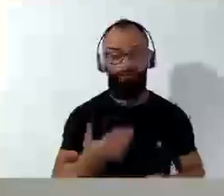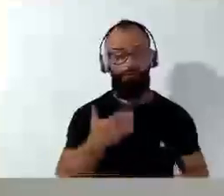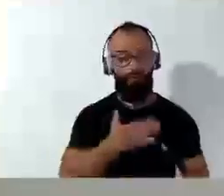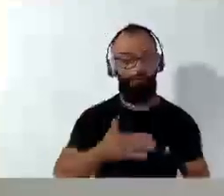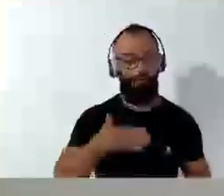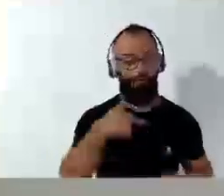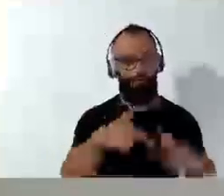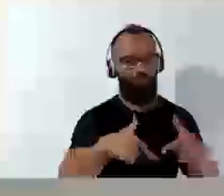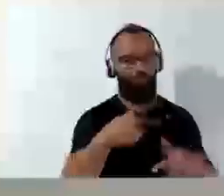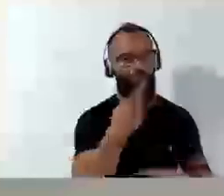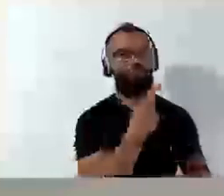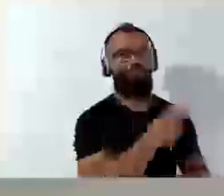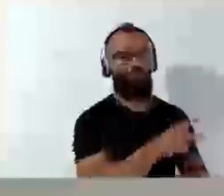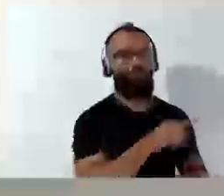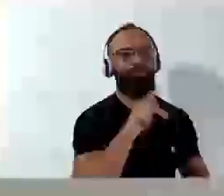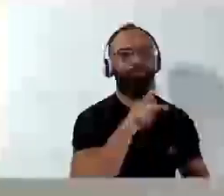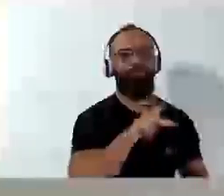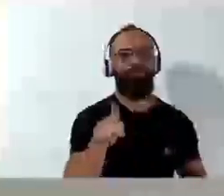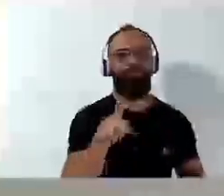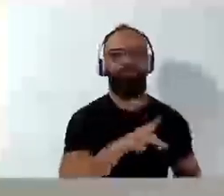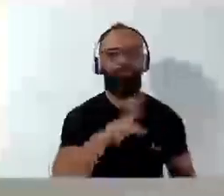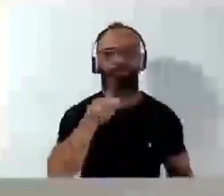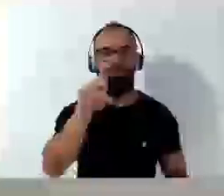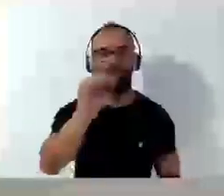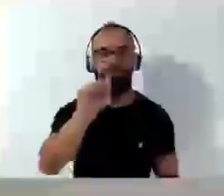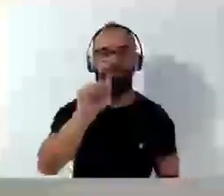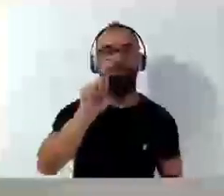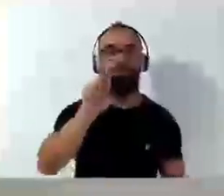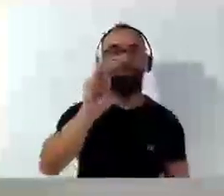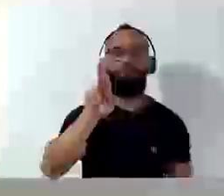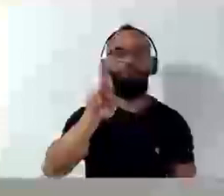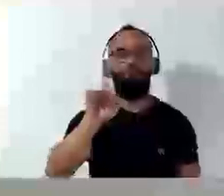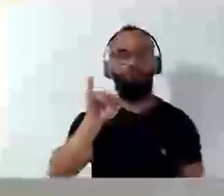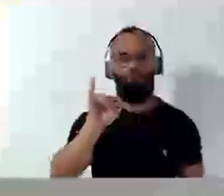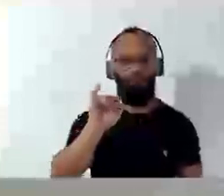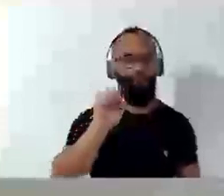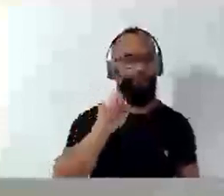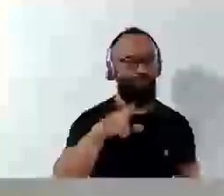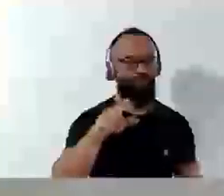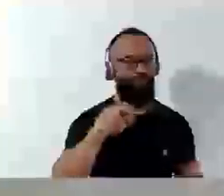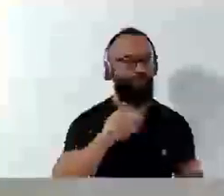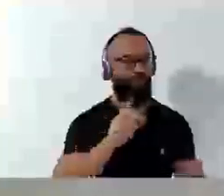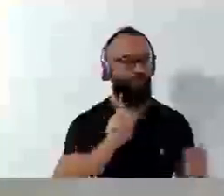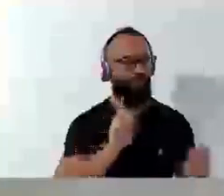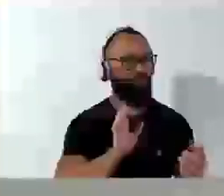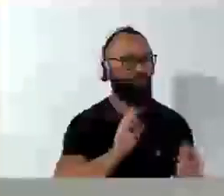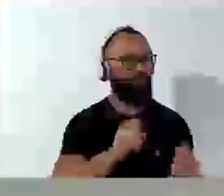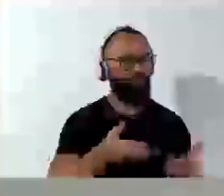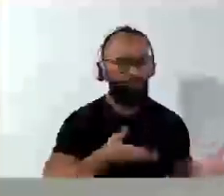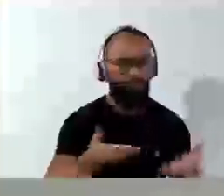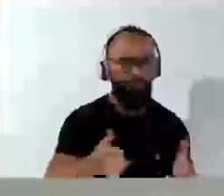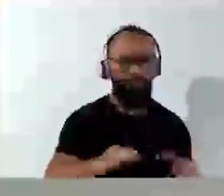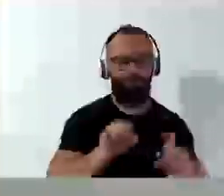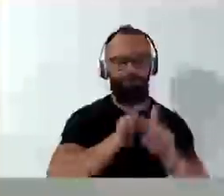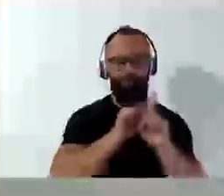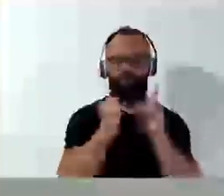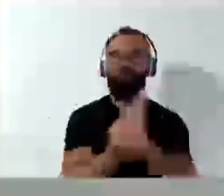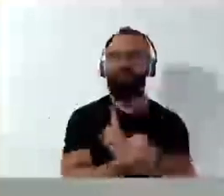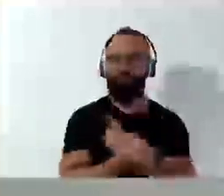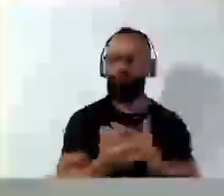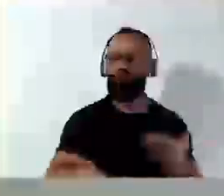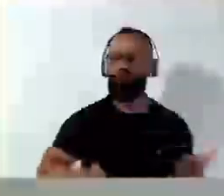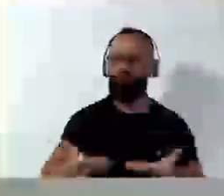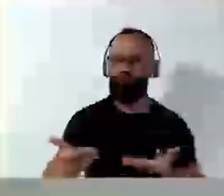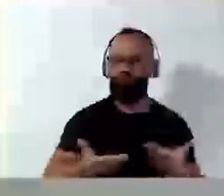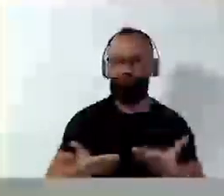pessoa, professor Alguin, hoje à frente da assistente social e toda a sua equipe. Parabéns, Alguin. Obrigado. Conte com esse